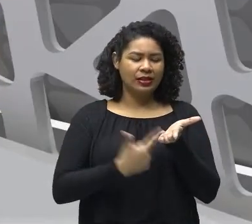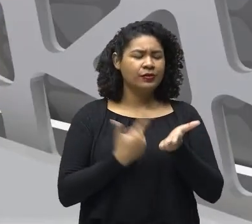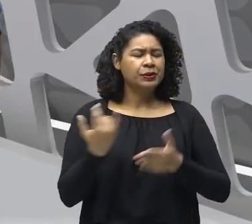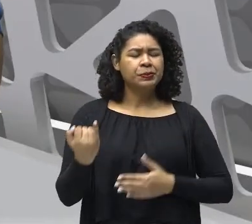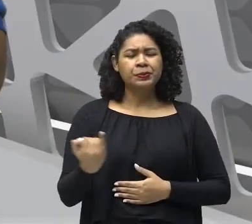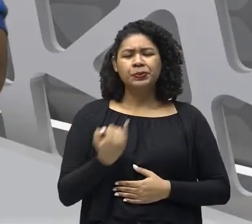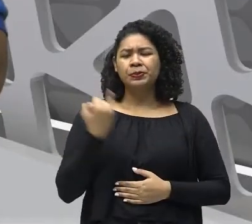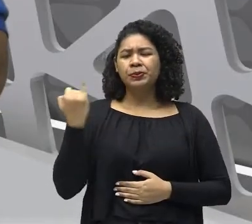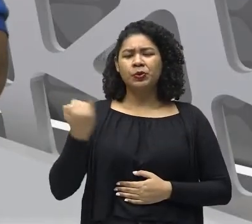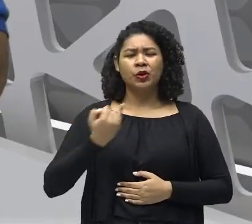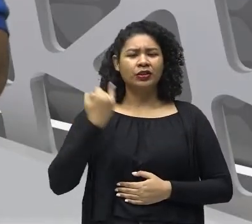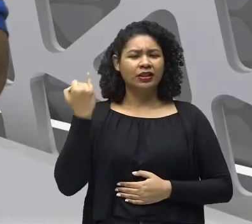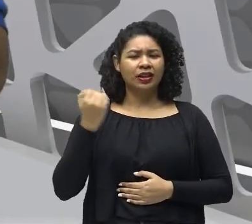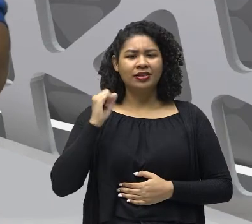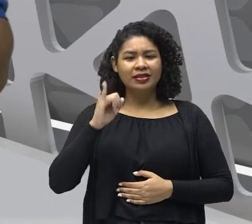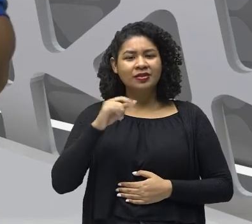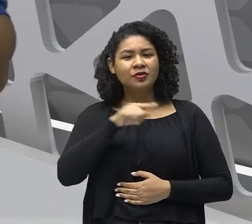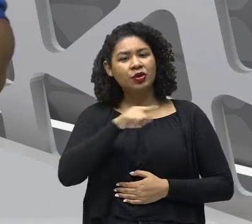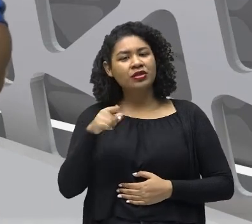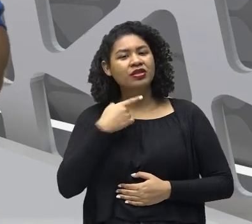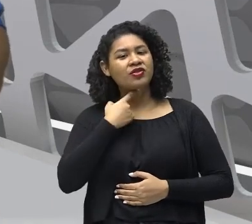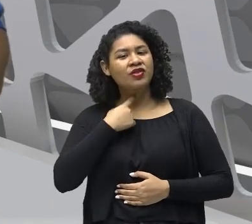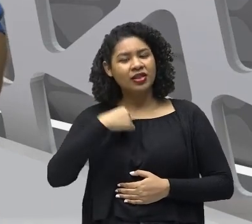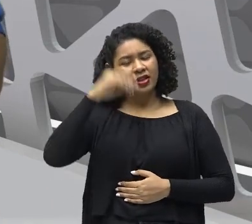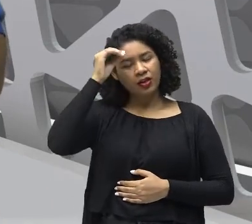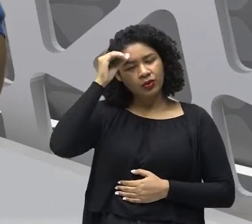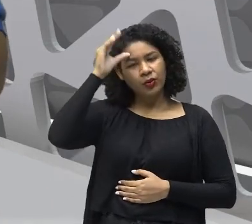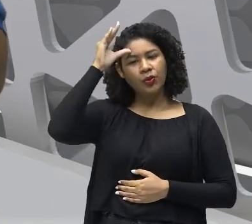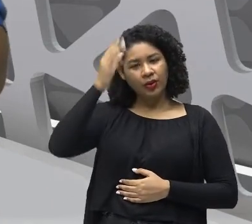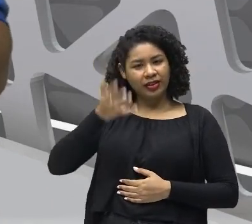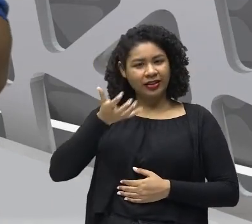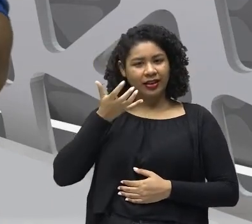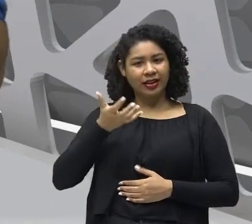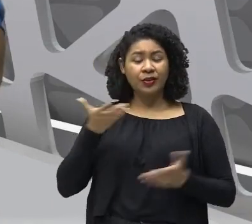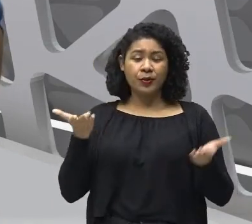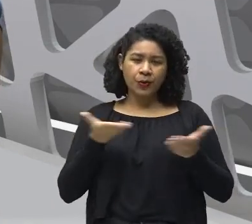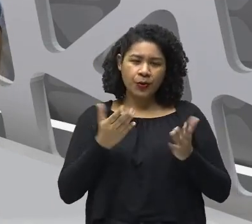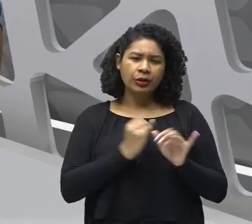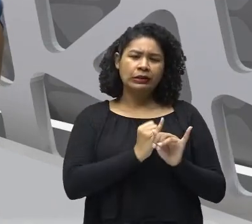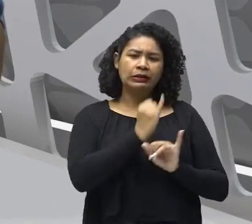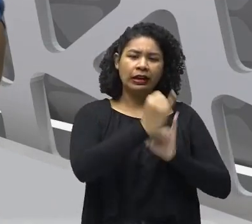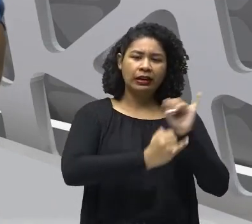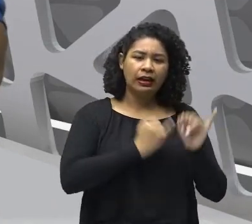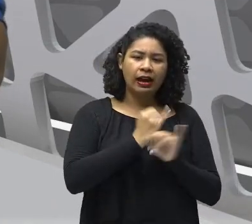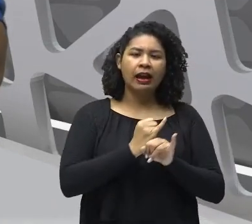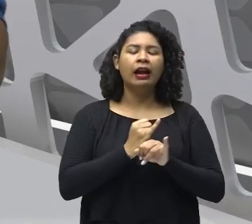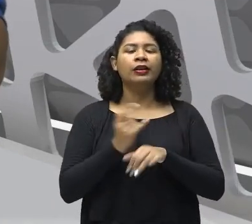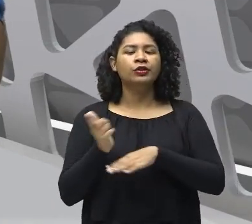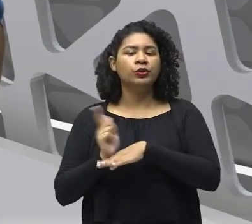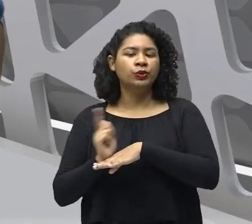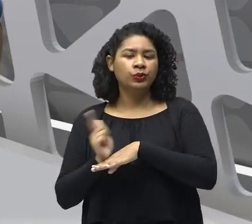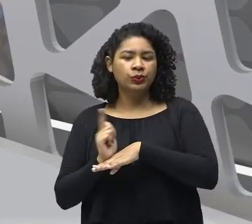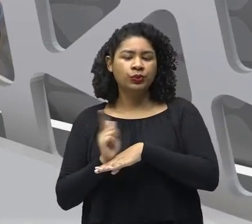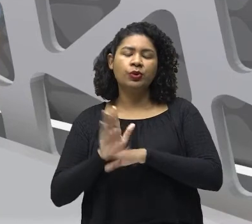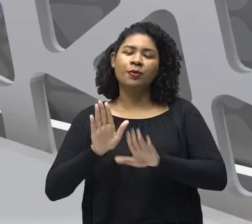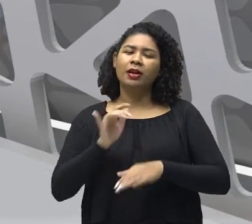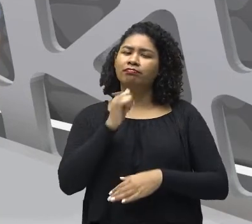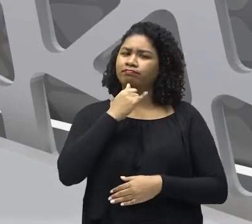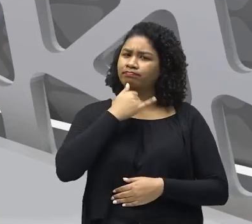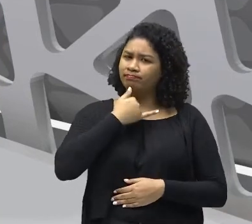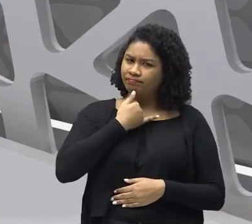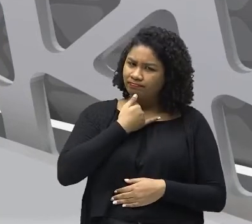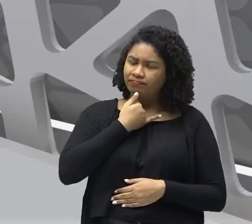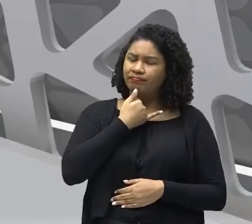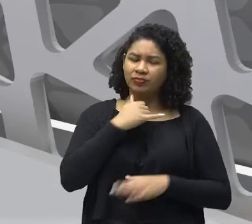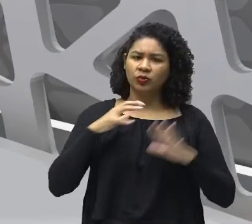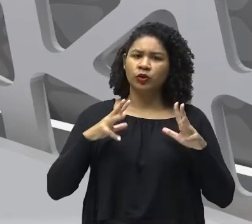Preciosíssimos Para quem busca conhecimento. Claro, hoje em dia tem internet, Tem o Google, né? Mas, infelizmente, tá? Nem todas as fontes